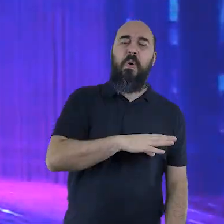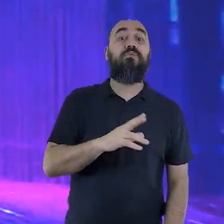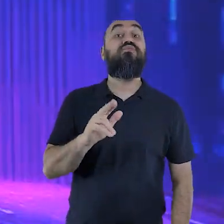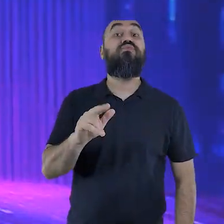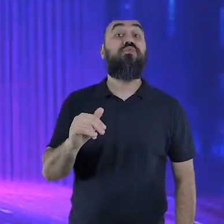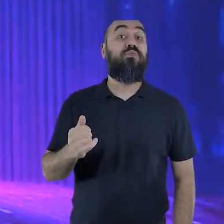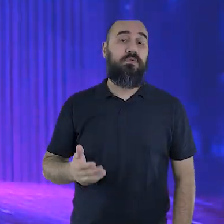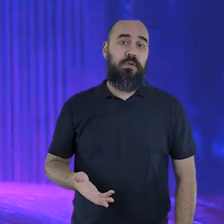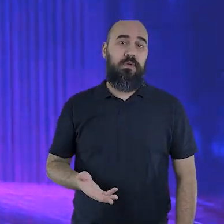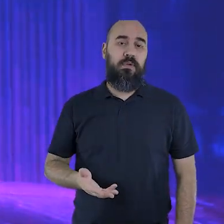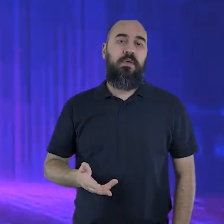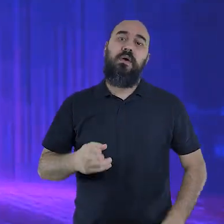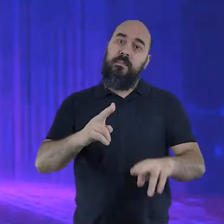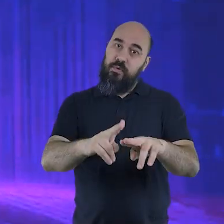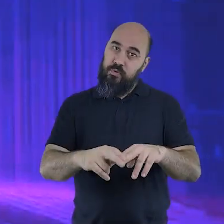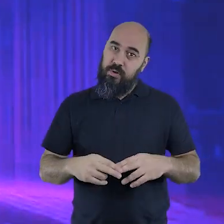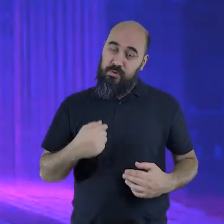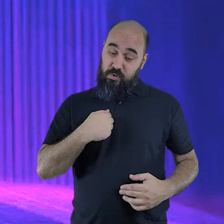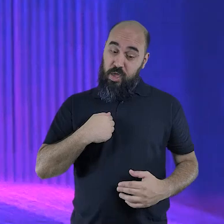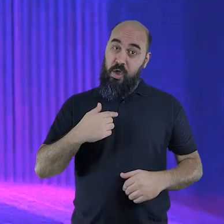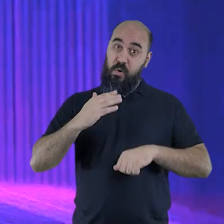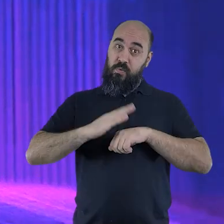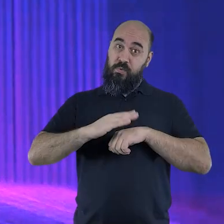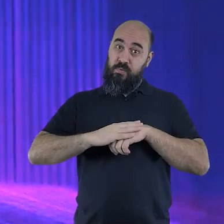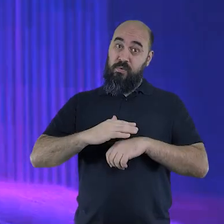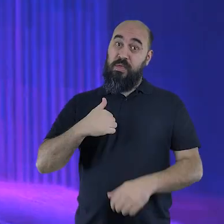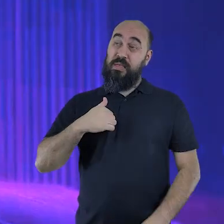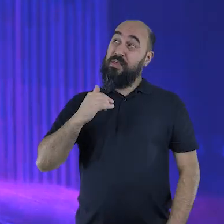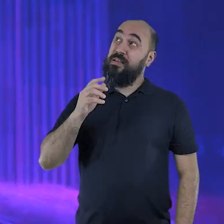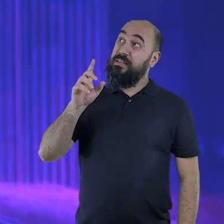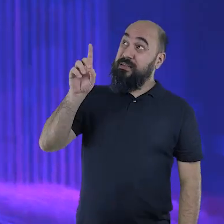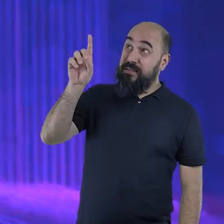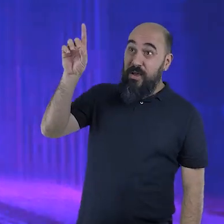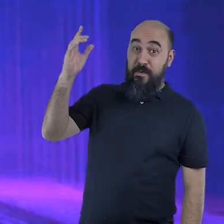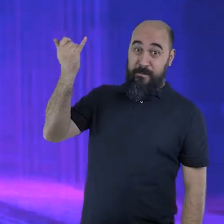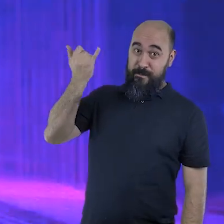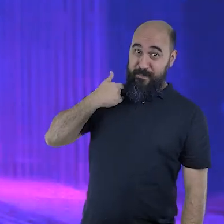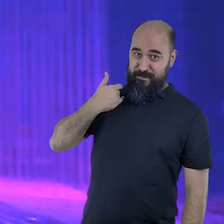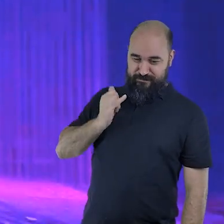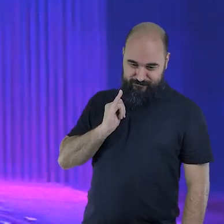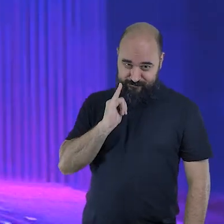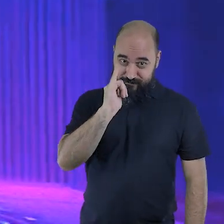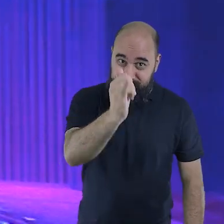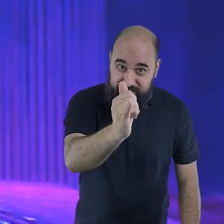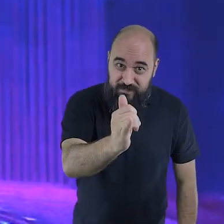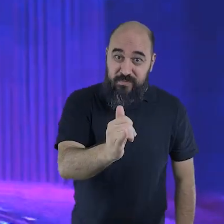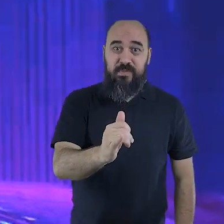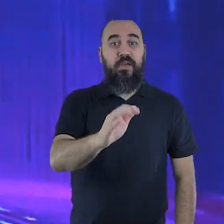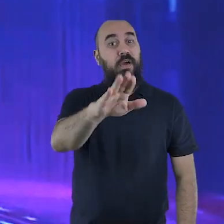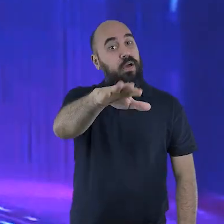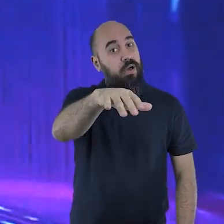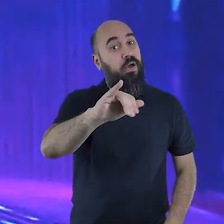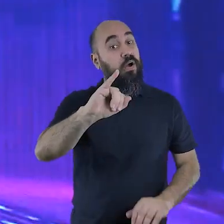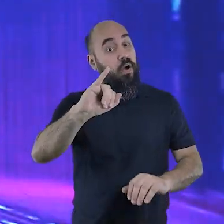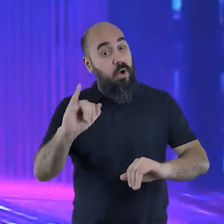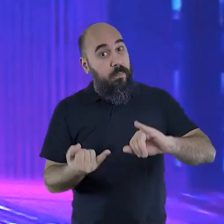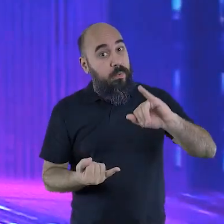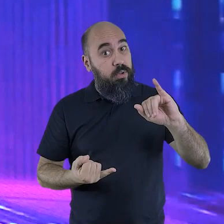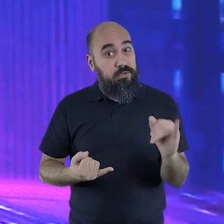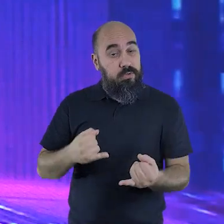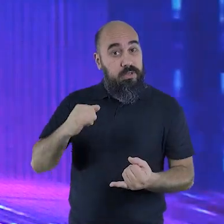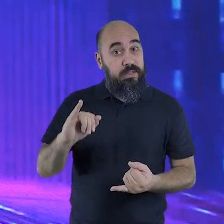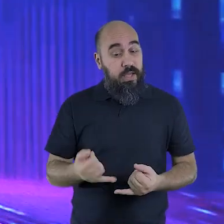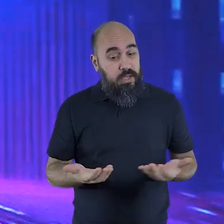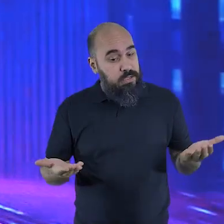venho em nome dele dizer a você não deixe passar a oportunidade de